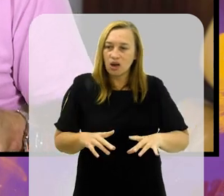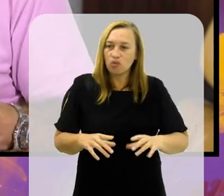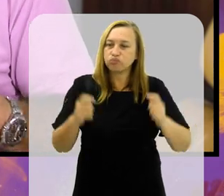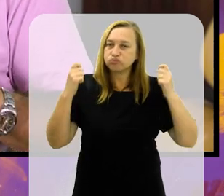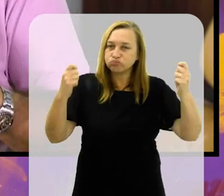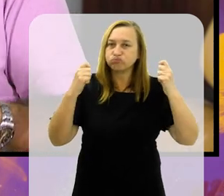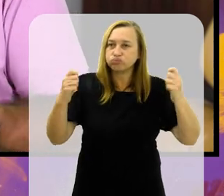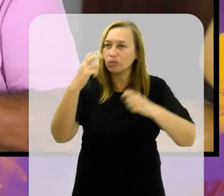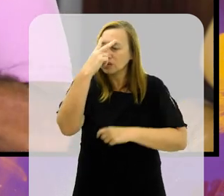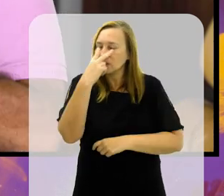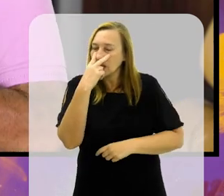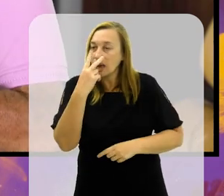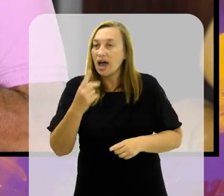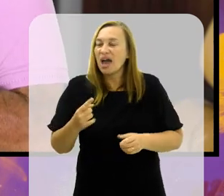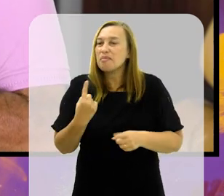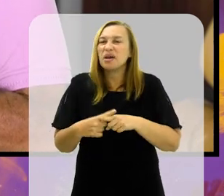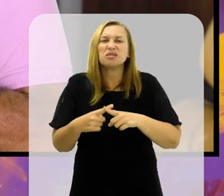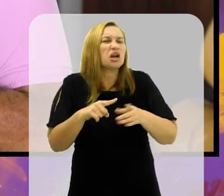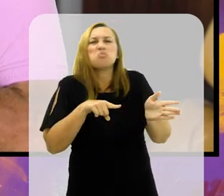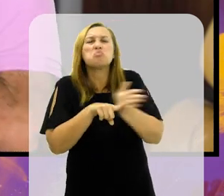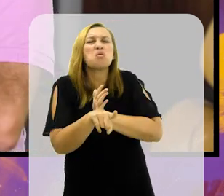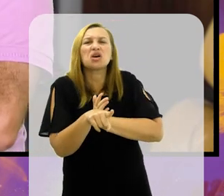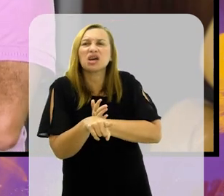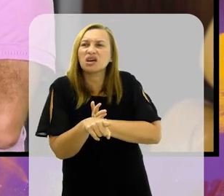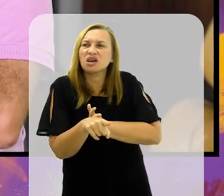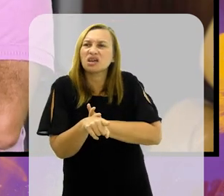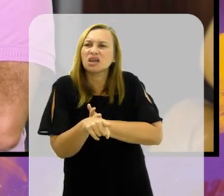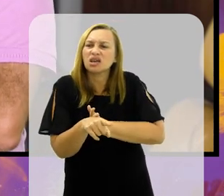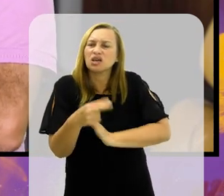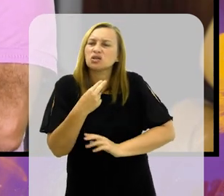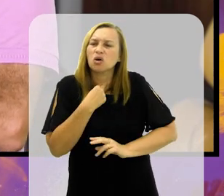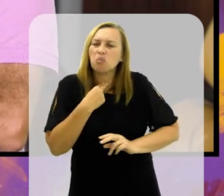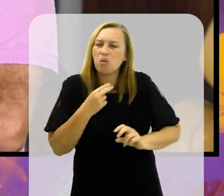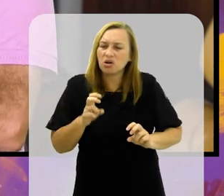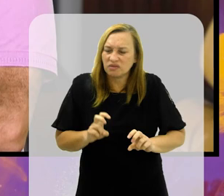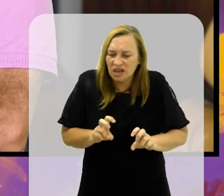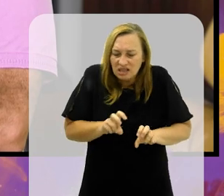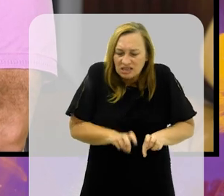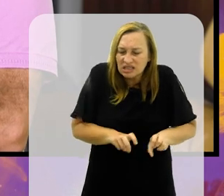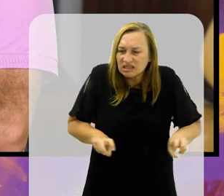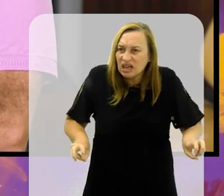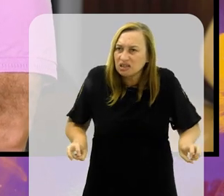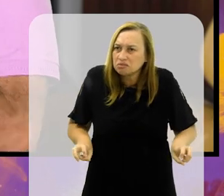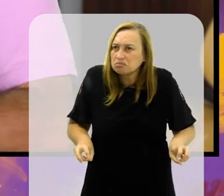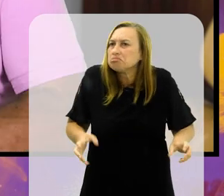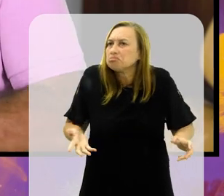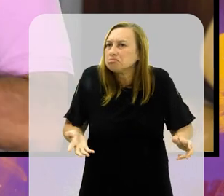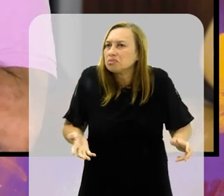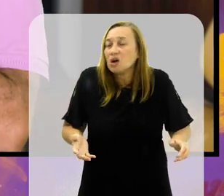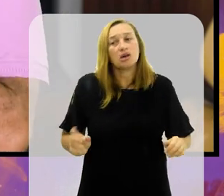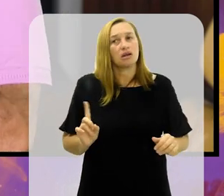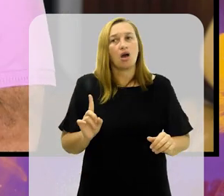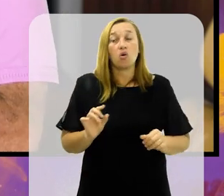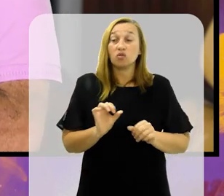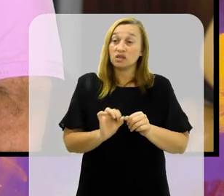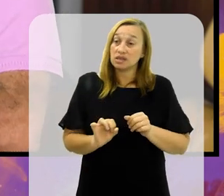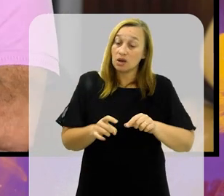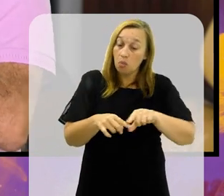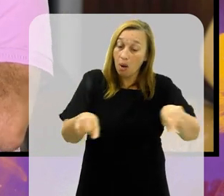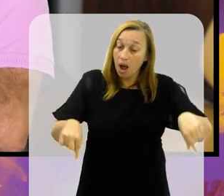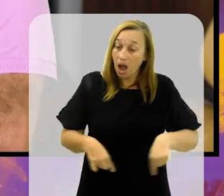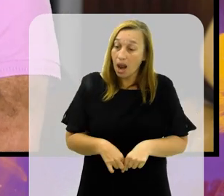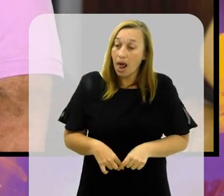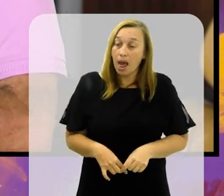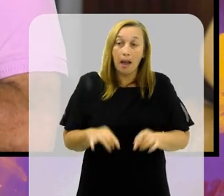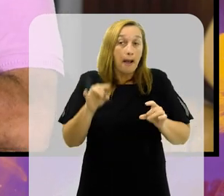aquela determinada área? Por que eles não podem ficar ali sentados nos assentos? Não, eles fizeram